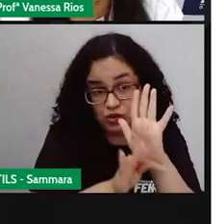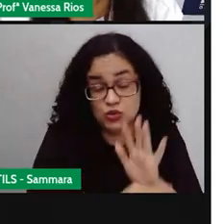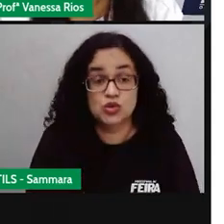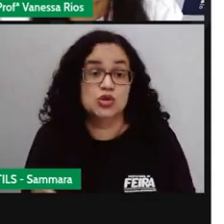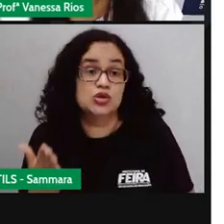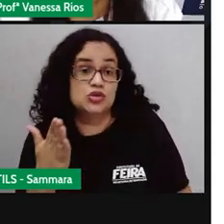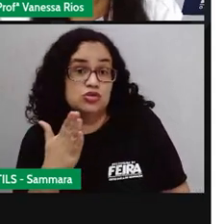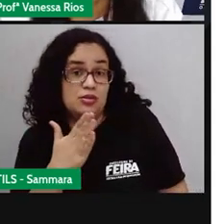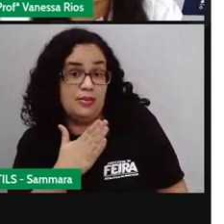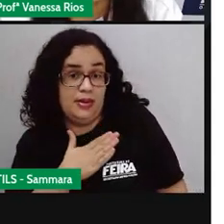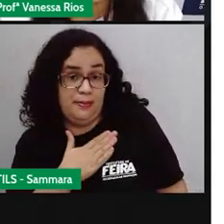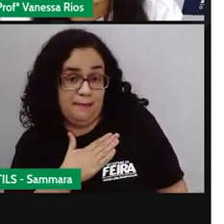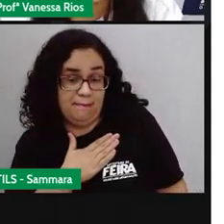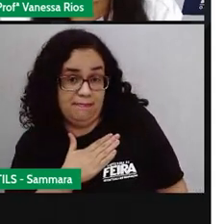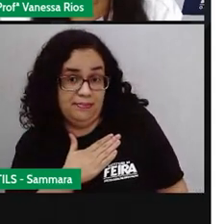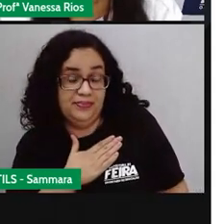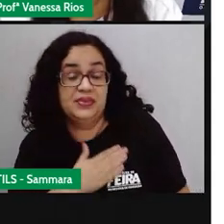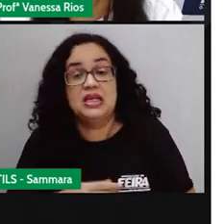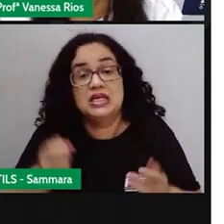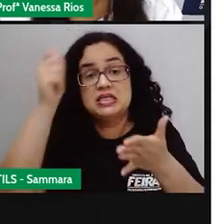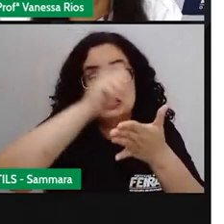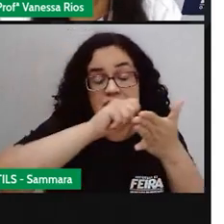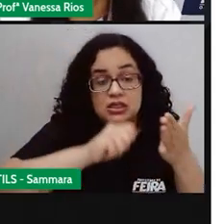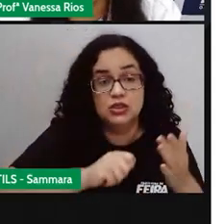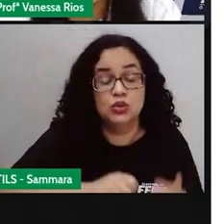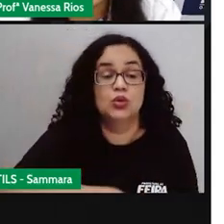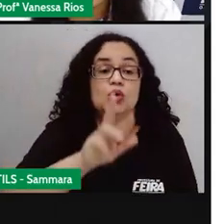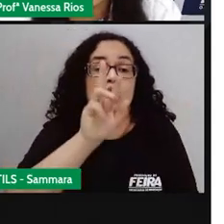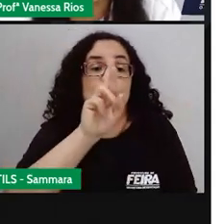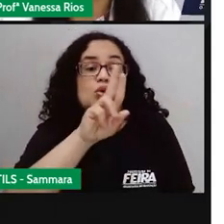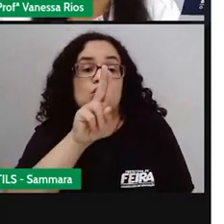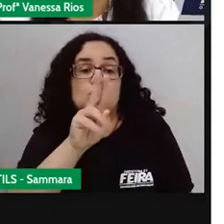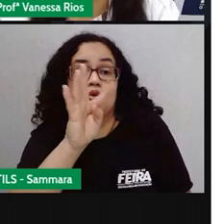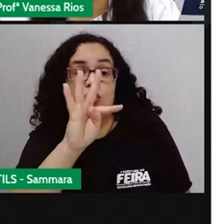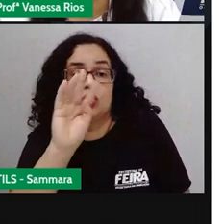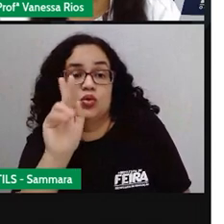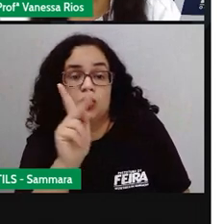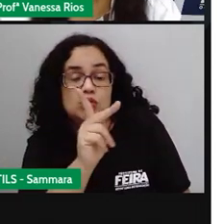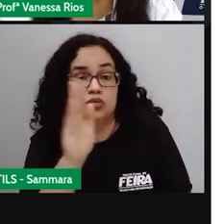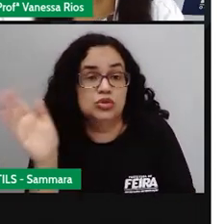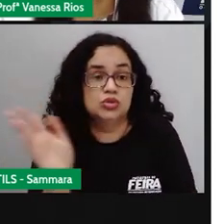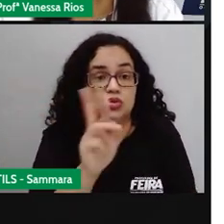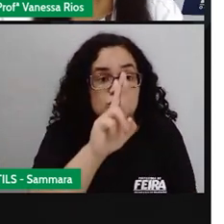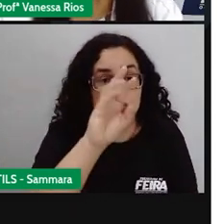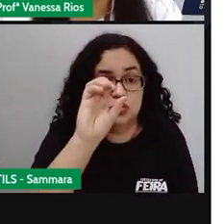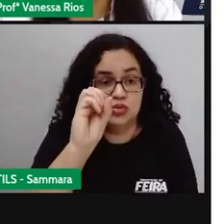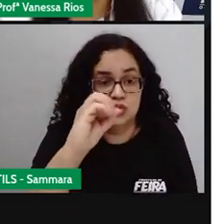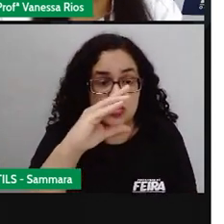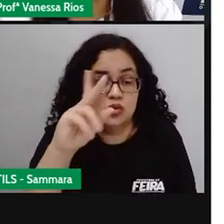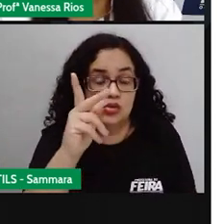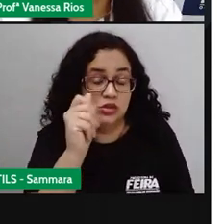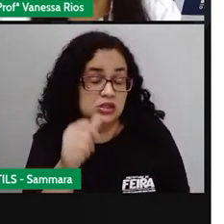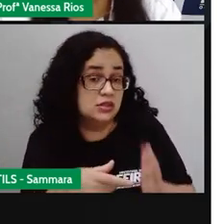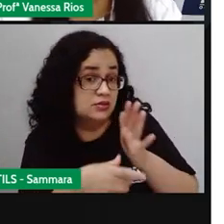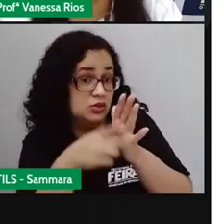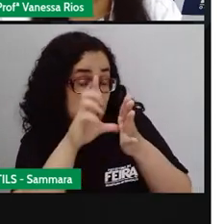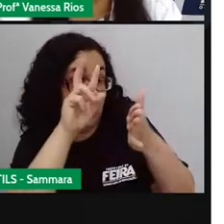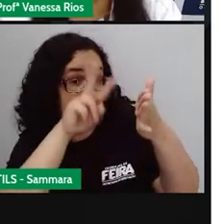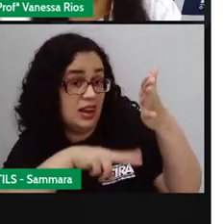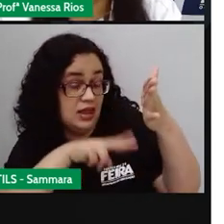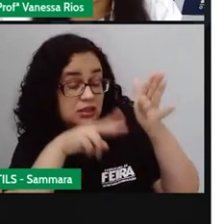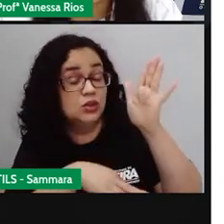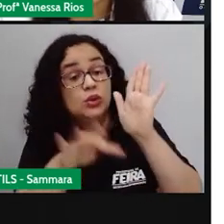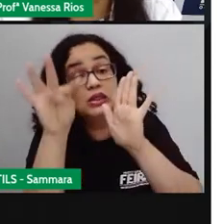Sobrou Pra Mim, escrito por Ruth Rocha. E antes da Pró fazer a leitura do texto, né, e vocês